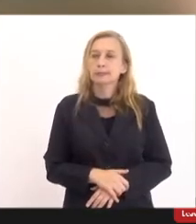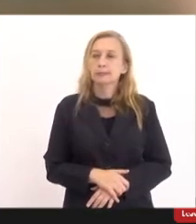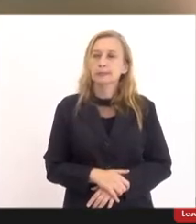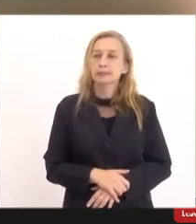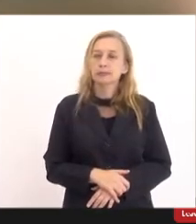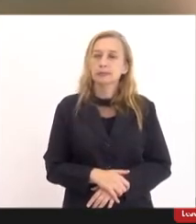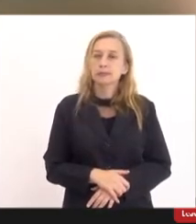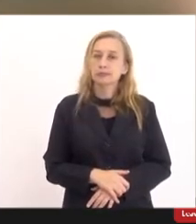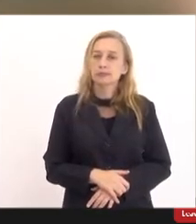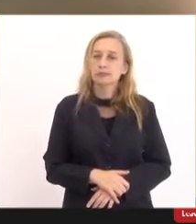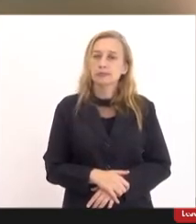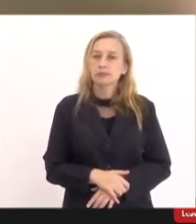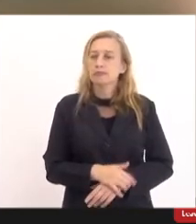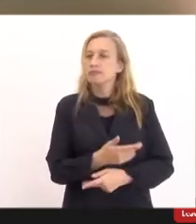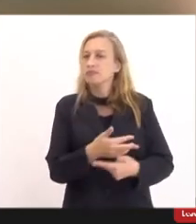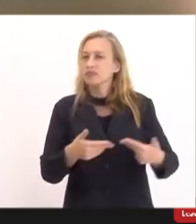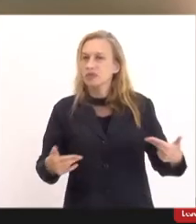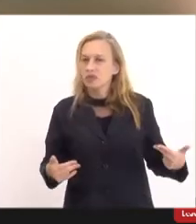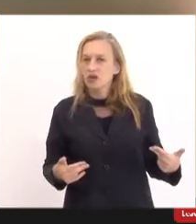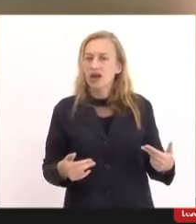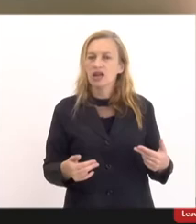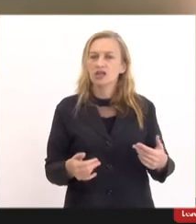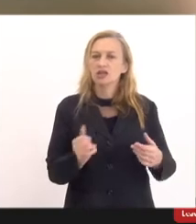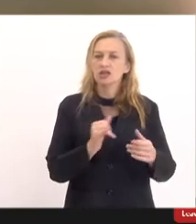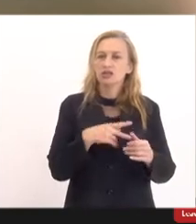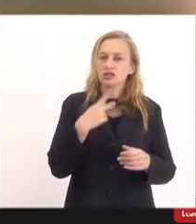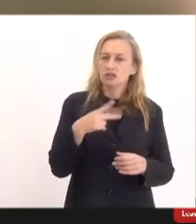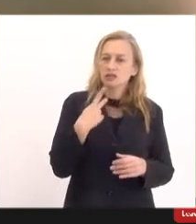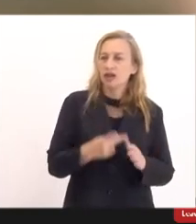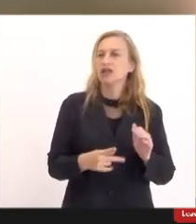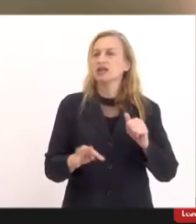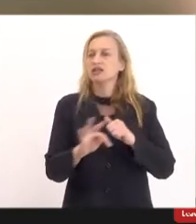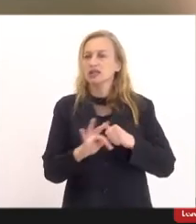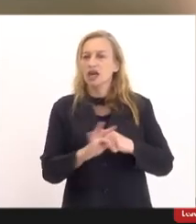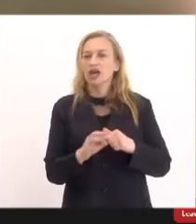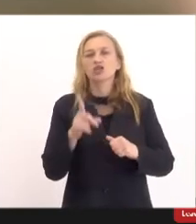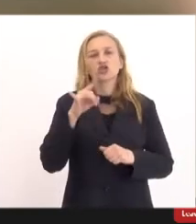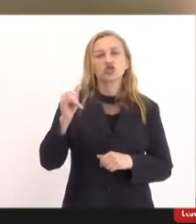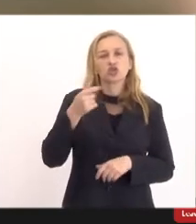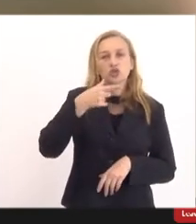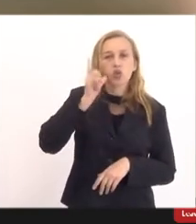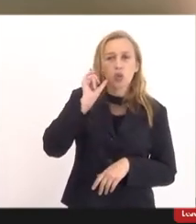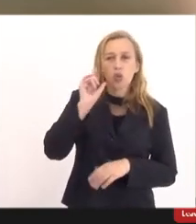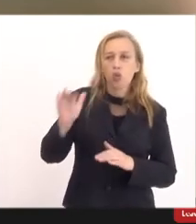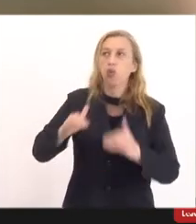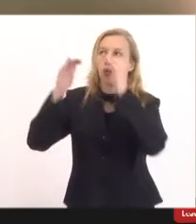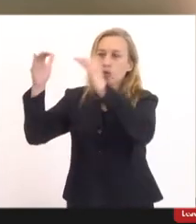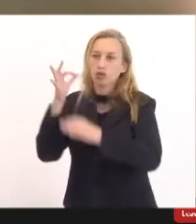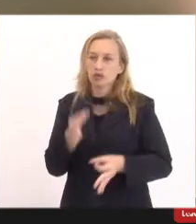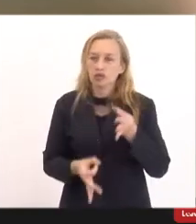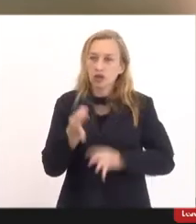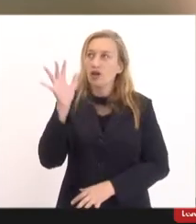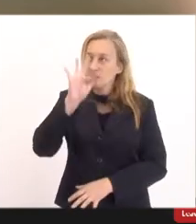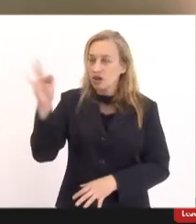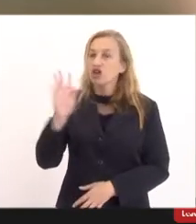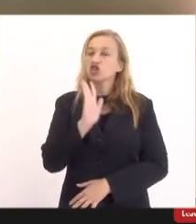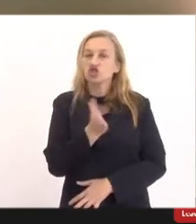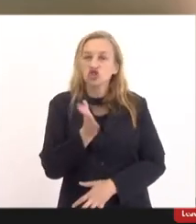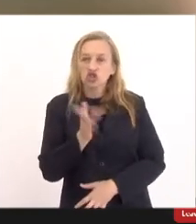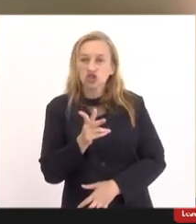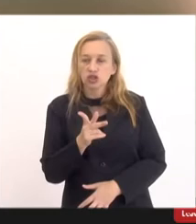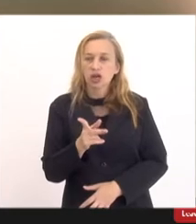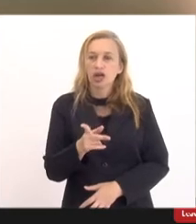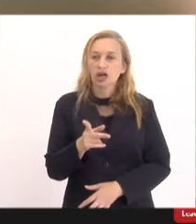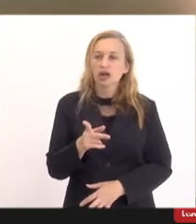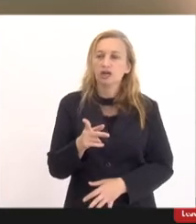com emissão de notas técnicas que inclusive na data de ontem o Supremo Tribunal Federal já determinou que